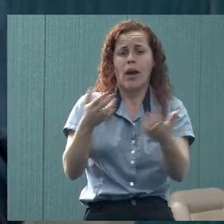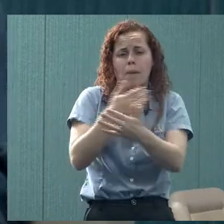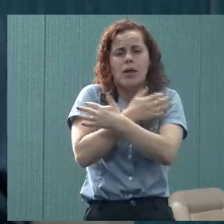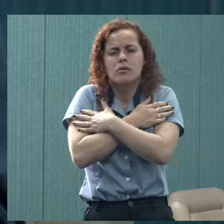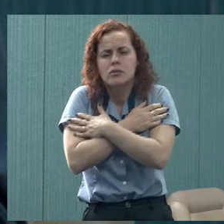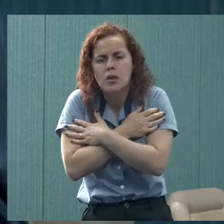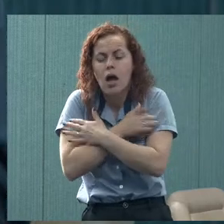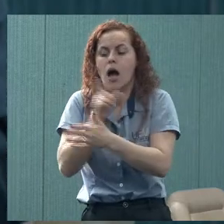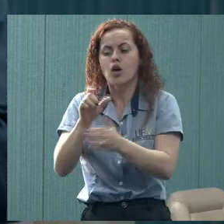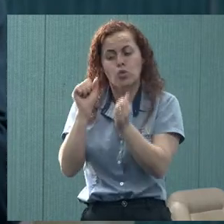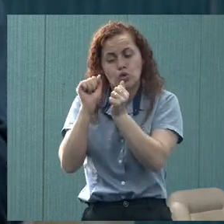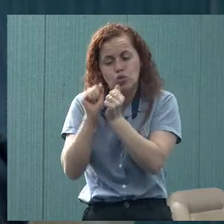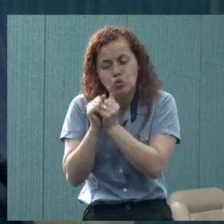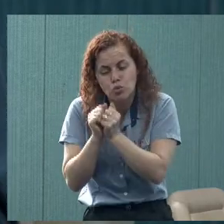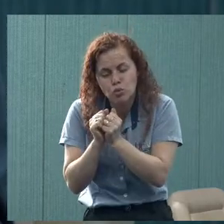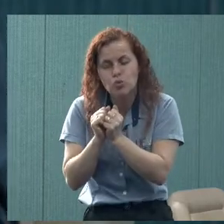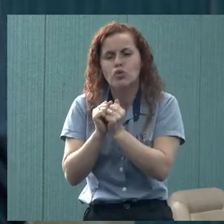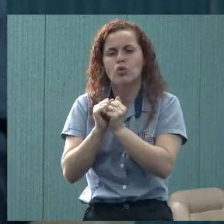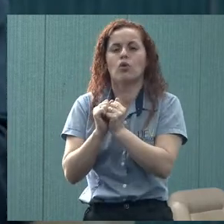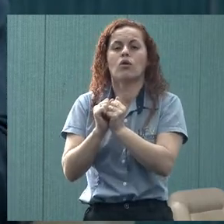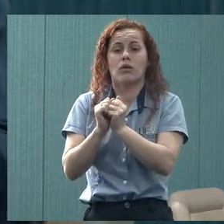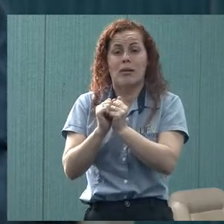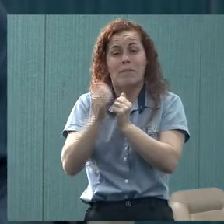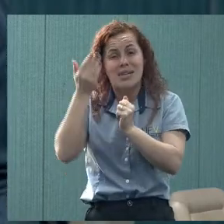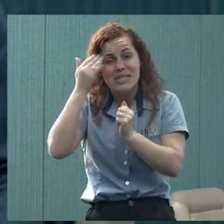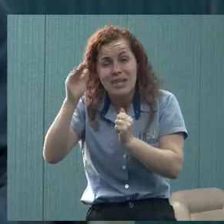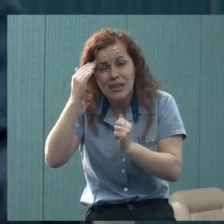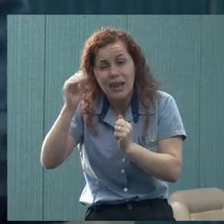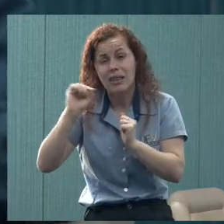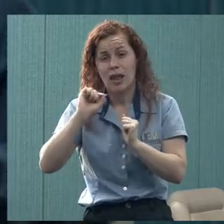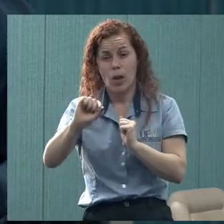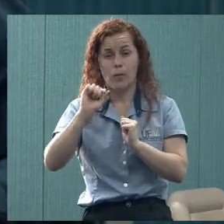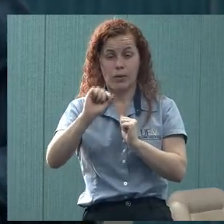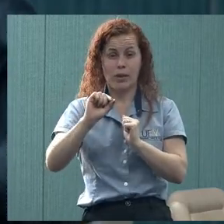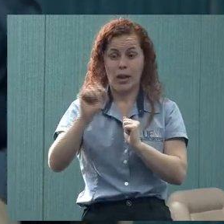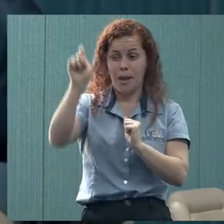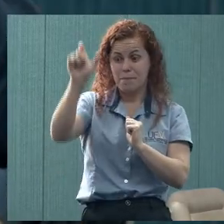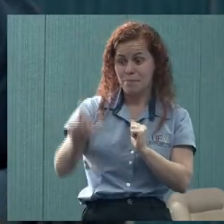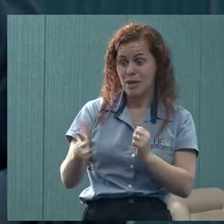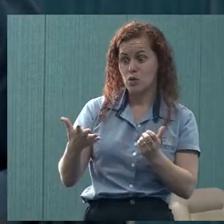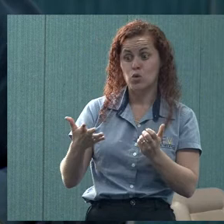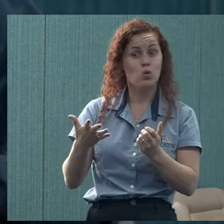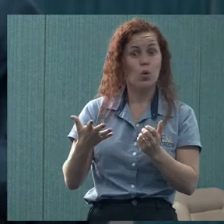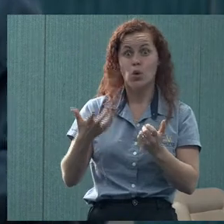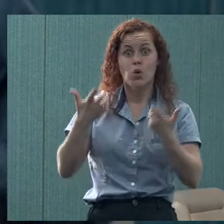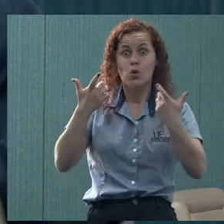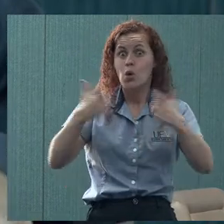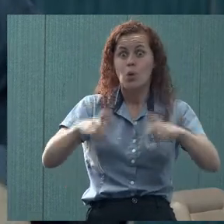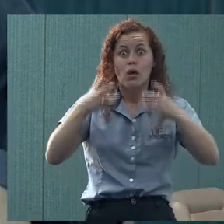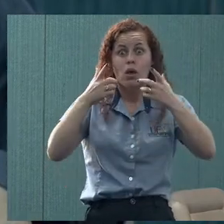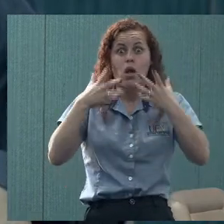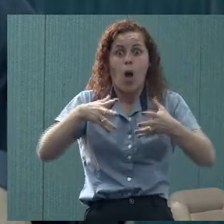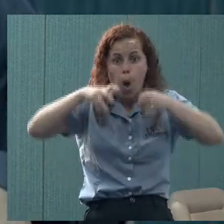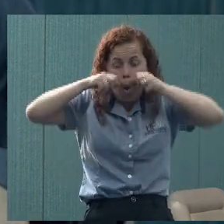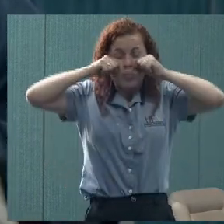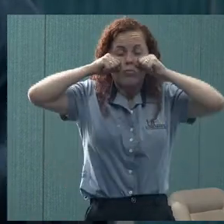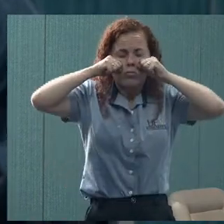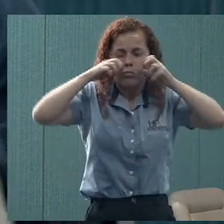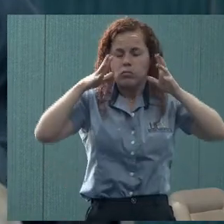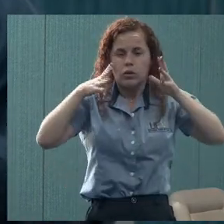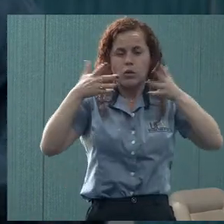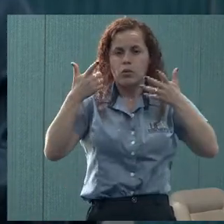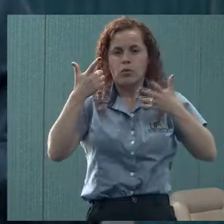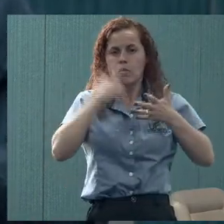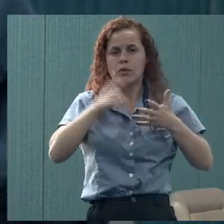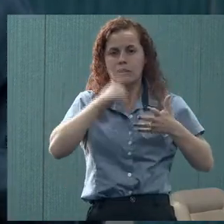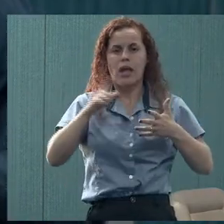pessoa, falar que estou junto, mas entender que não necessariamente, às vezes as pessoas não sabem lidar com o choro, mesmo às vezes profissional de saúde que